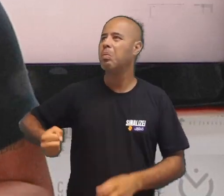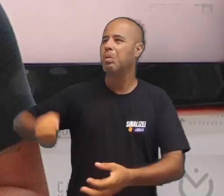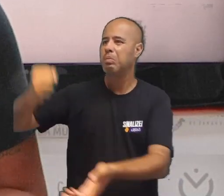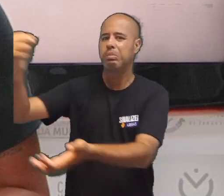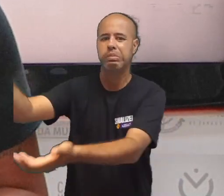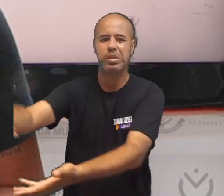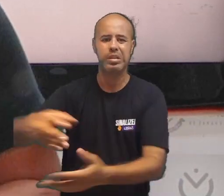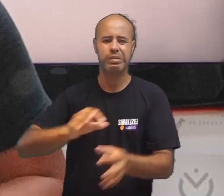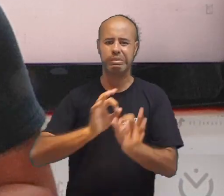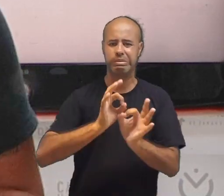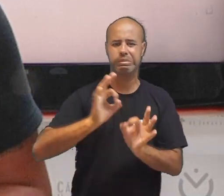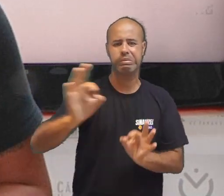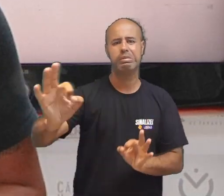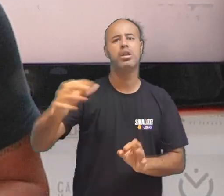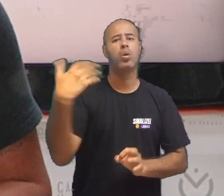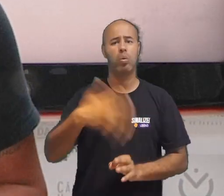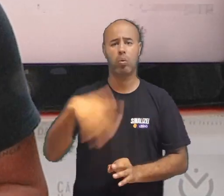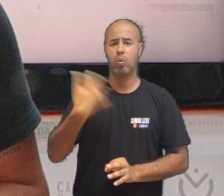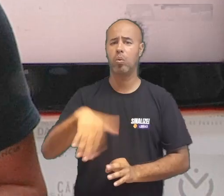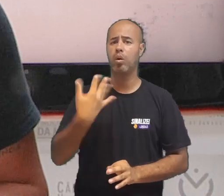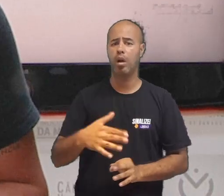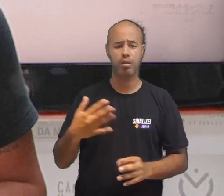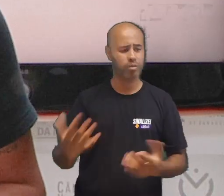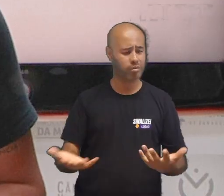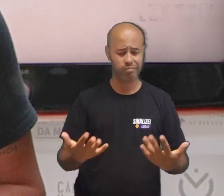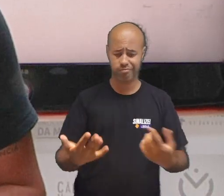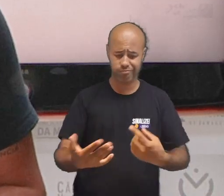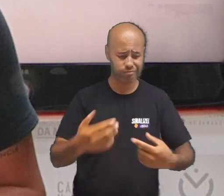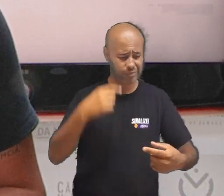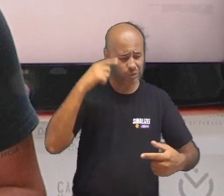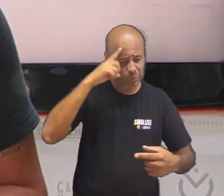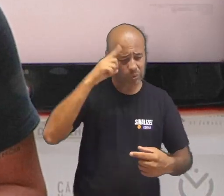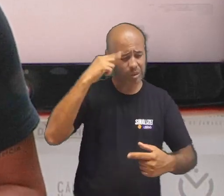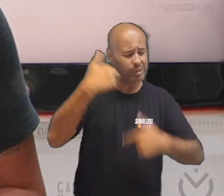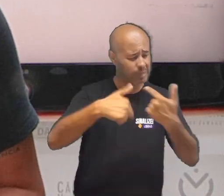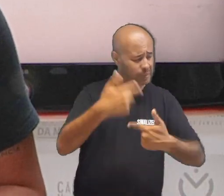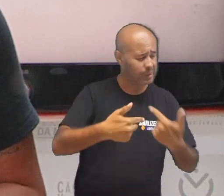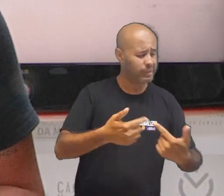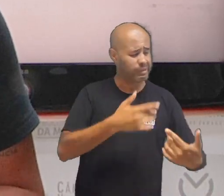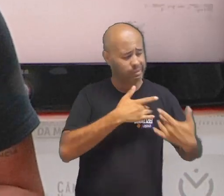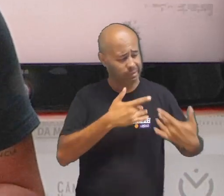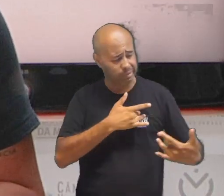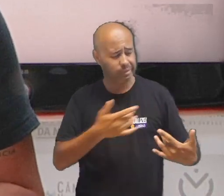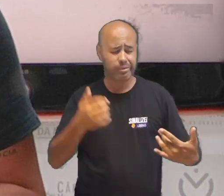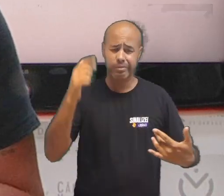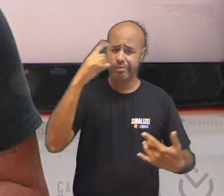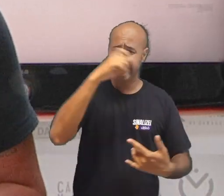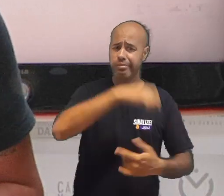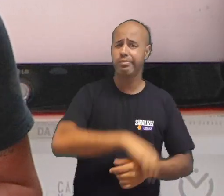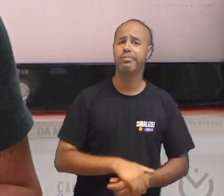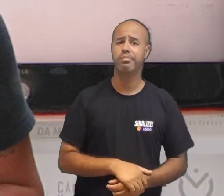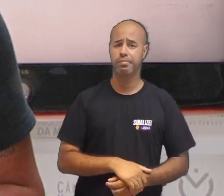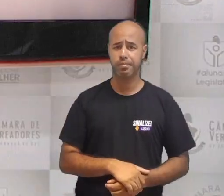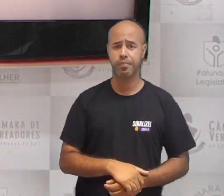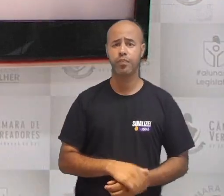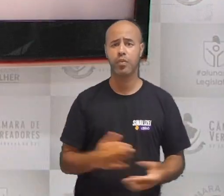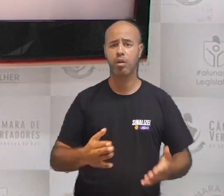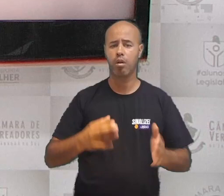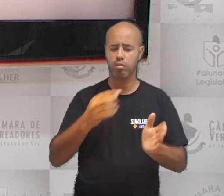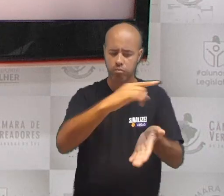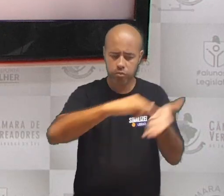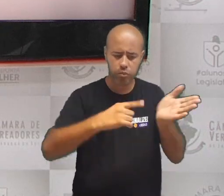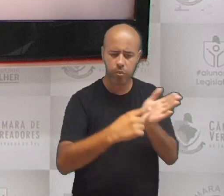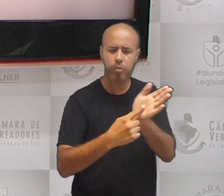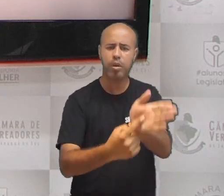lixo, uma distância considerável que tem impactado direto na rotina e no bem-estar dos habitantes da localidade. A